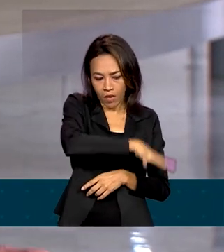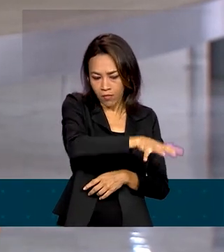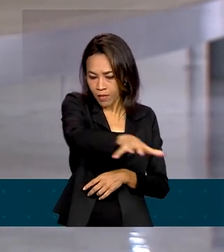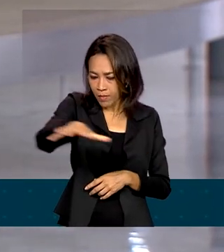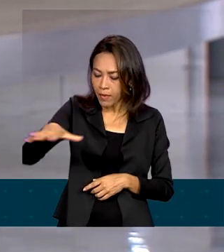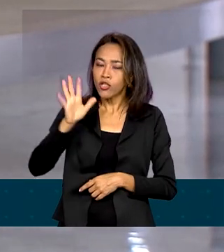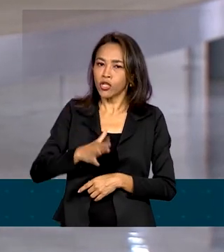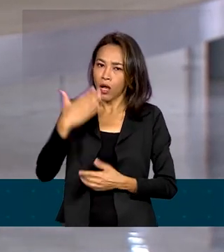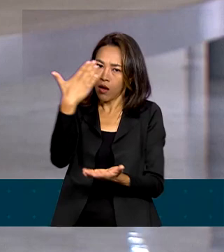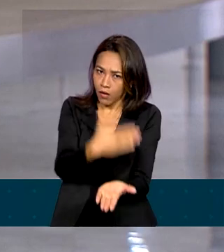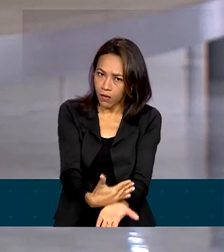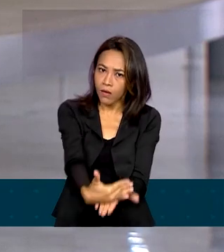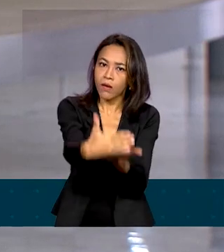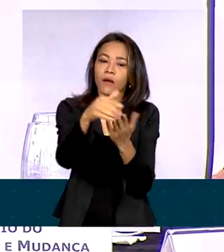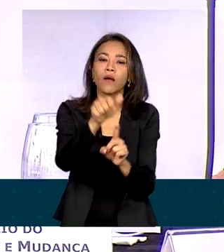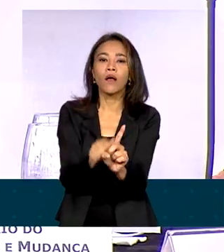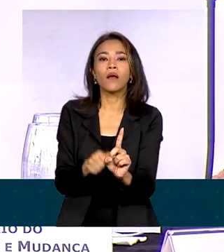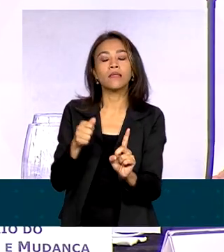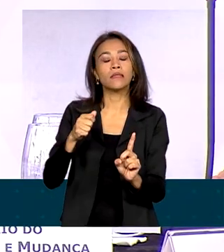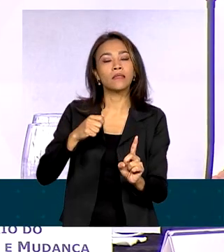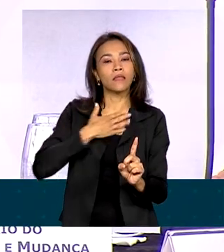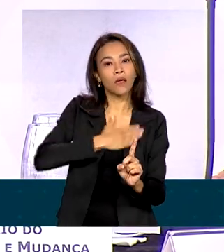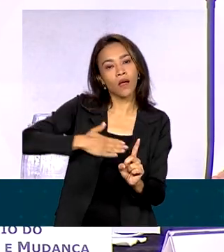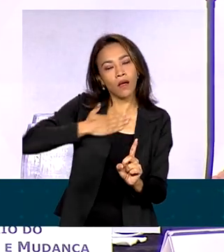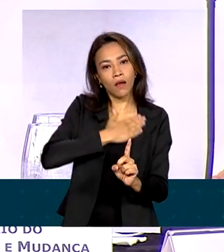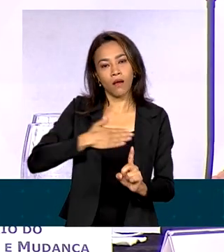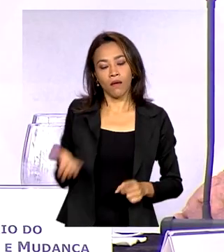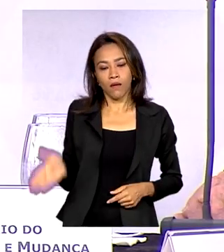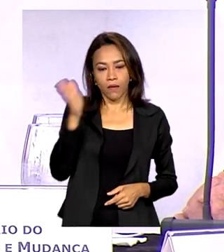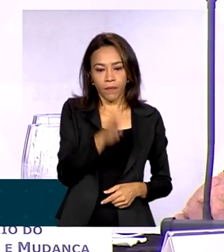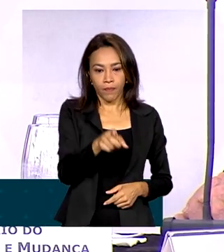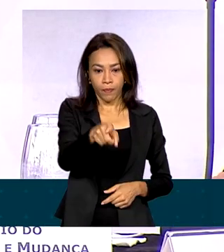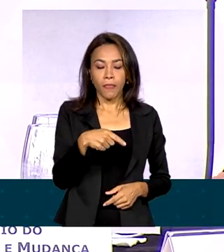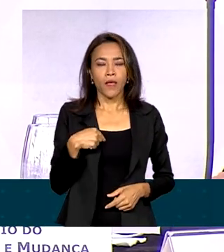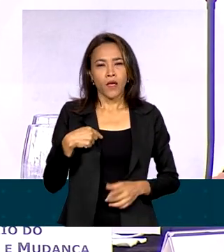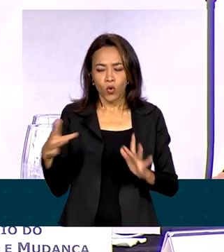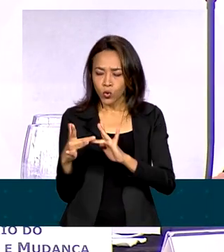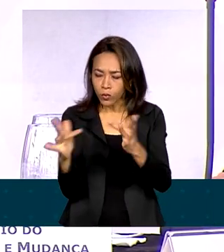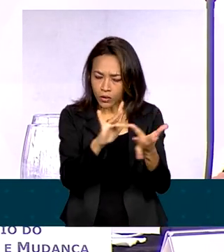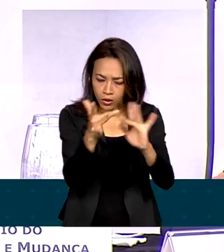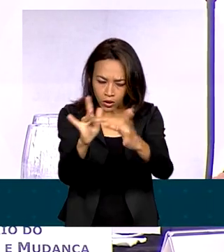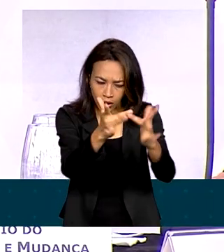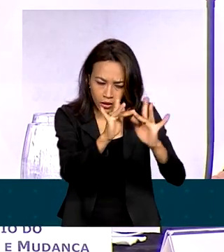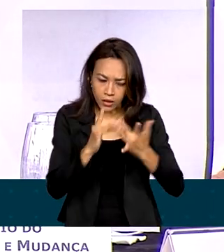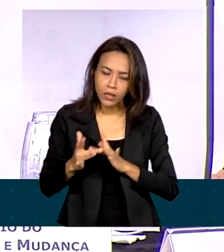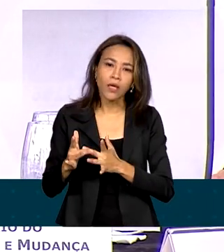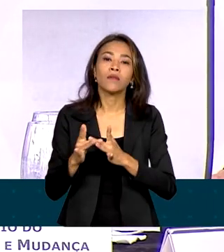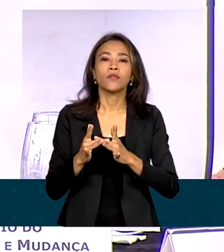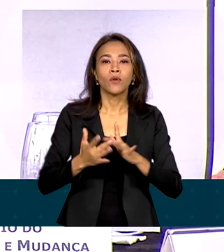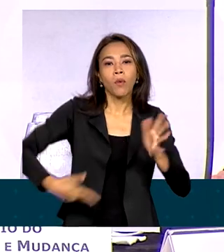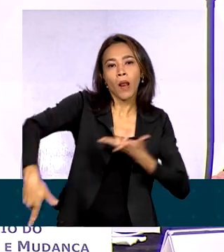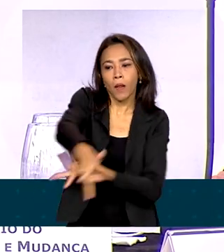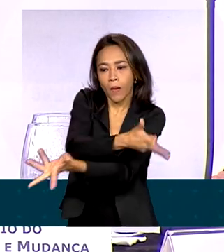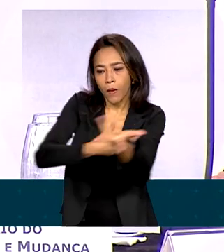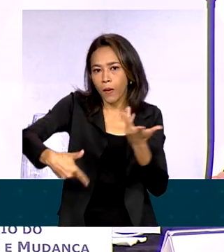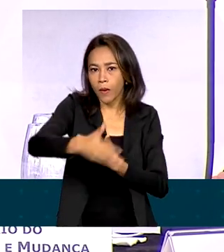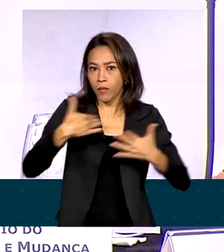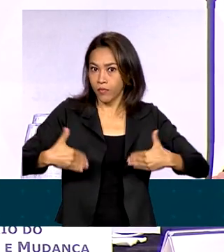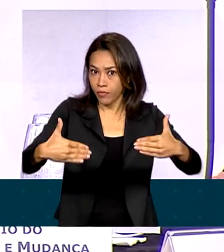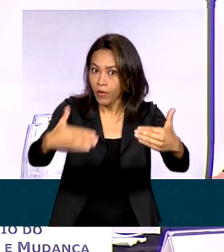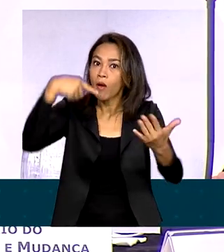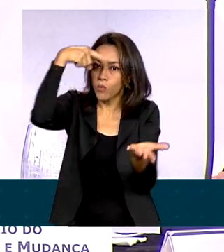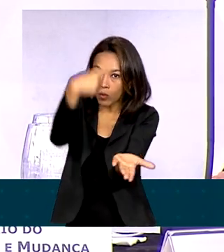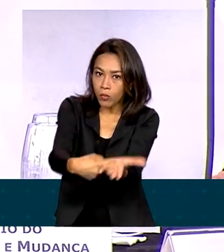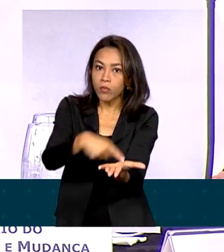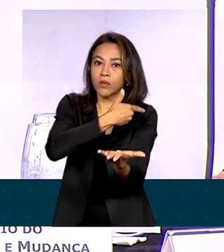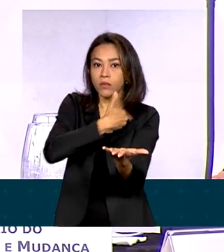implementação, até agosto. O conceito de transversalidade é assumido por todo o governo, que vários senhores